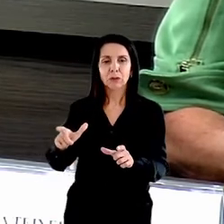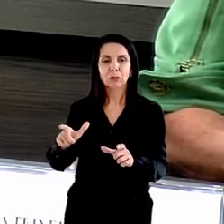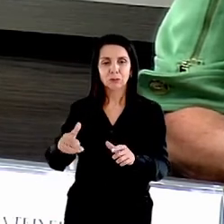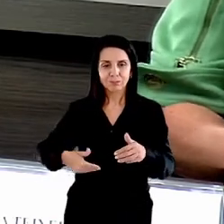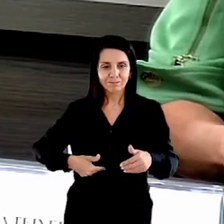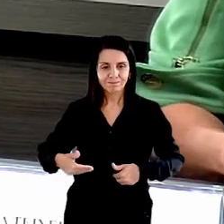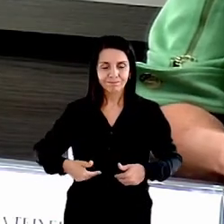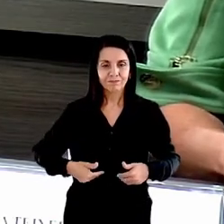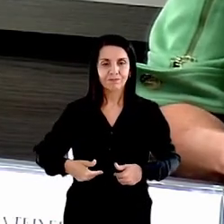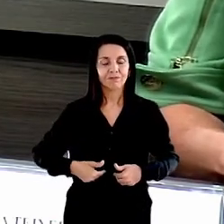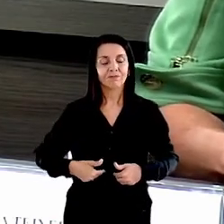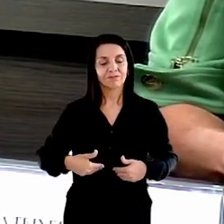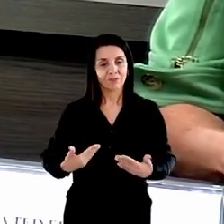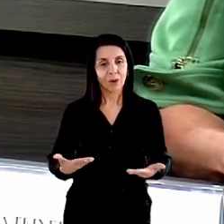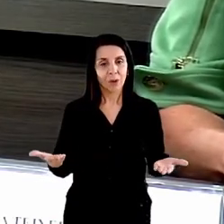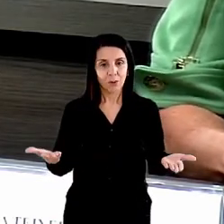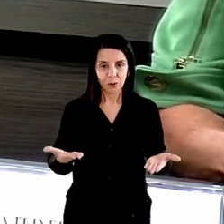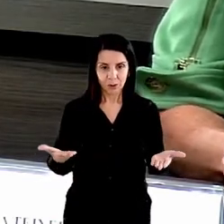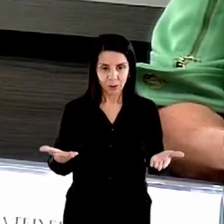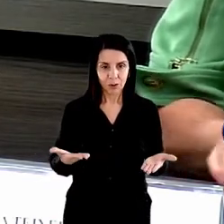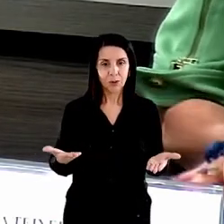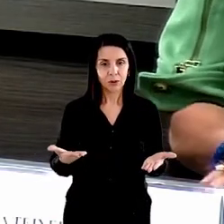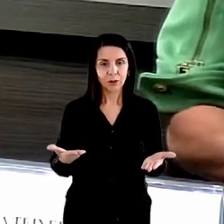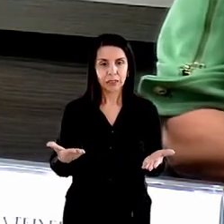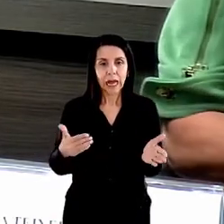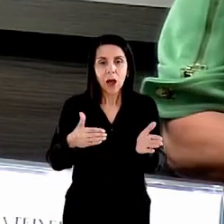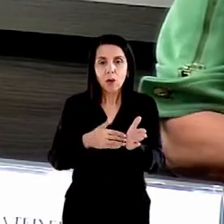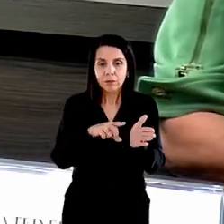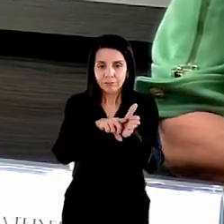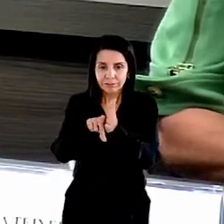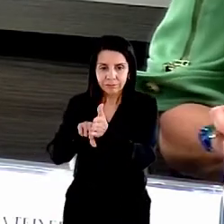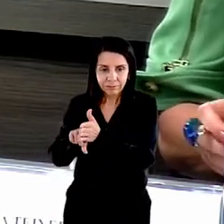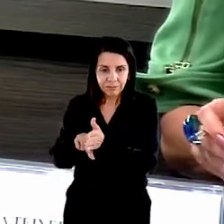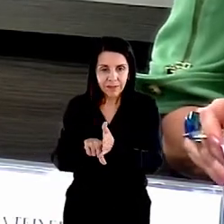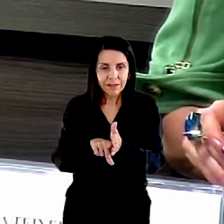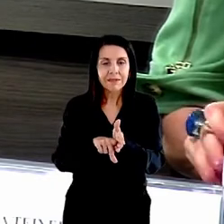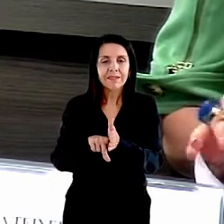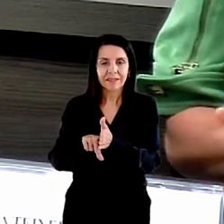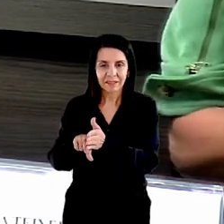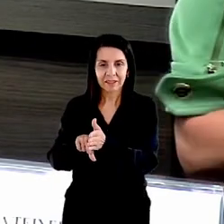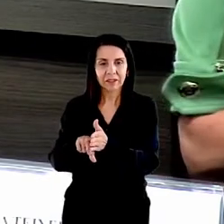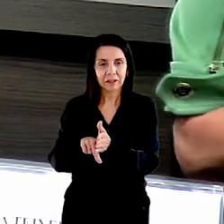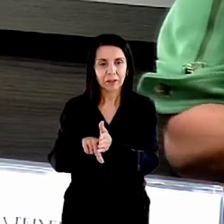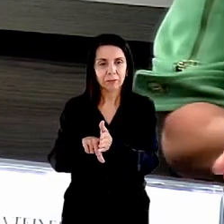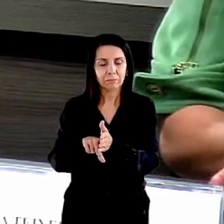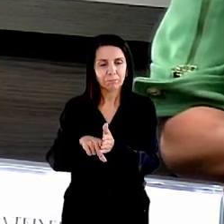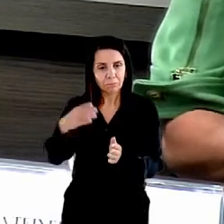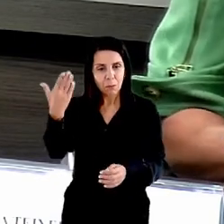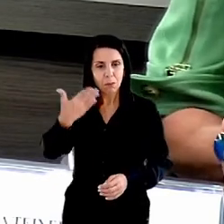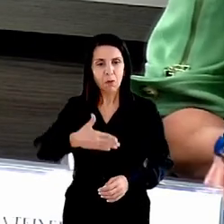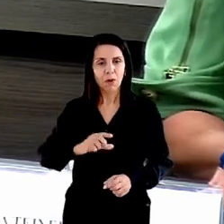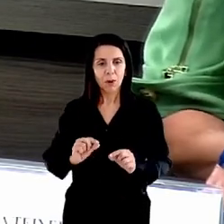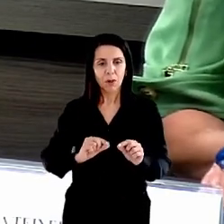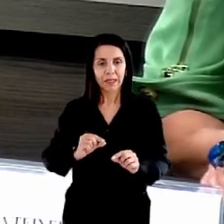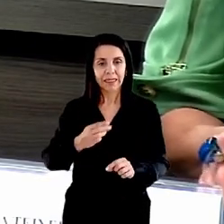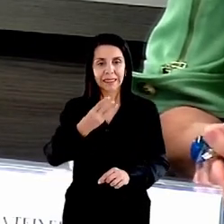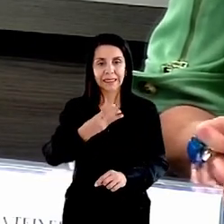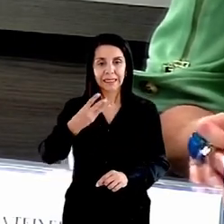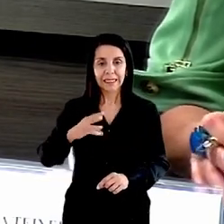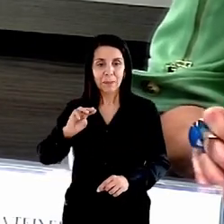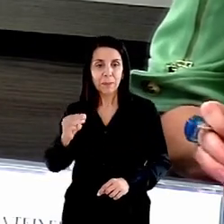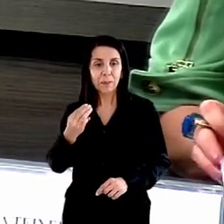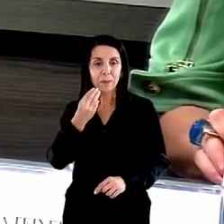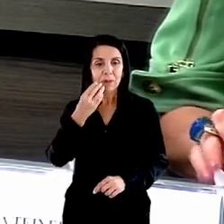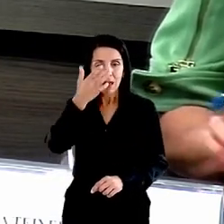E hoje, na última pesquisa da Rede Pensam, a gente constatou que tem 33 milhões de